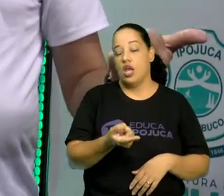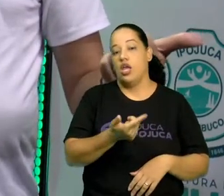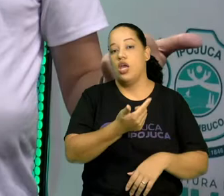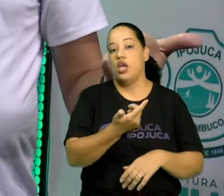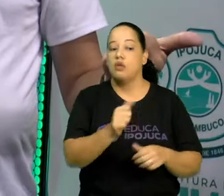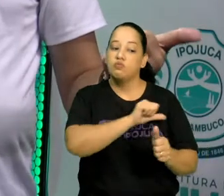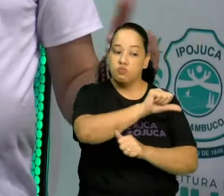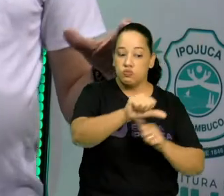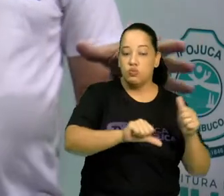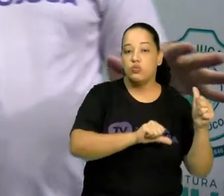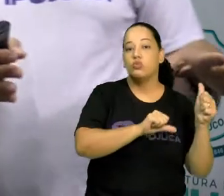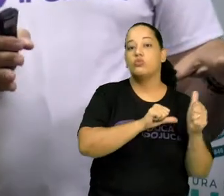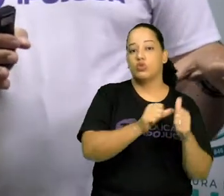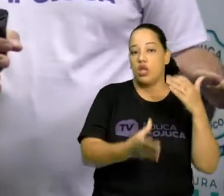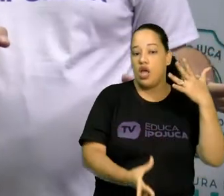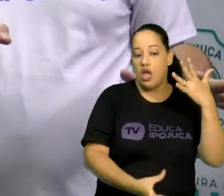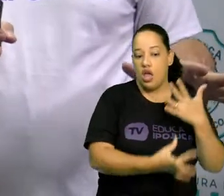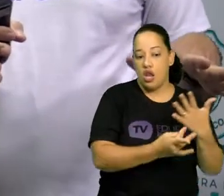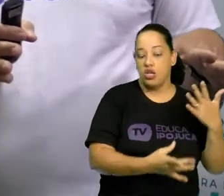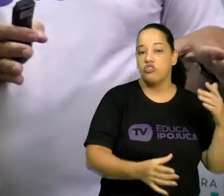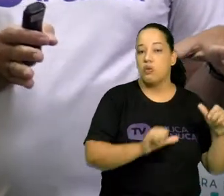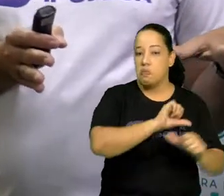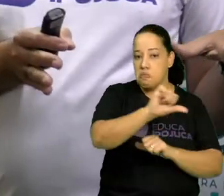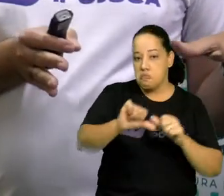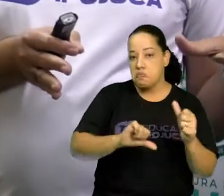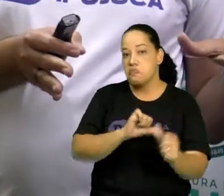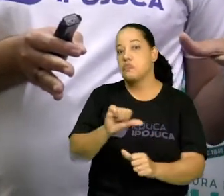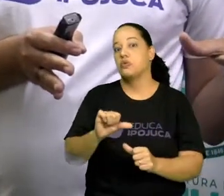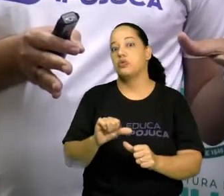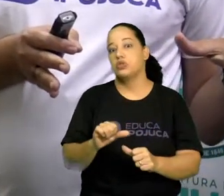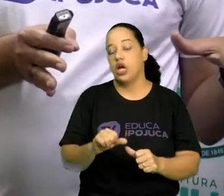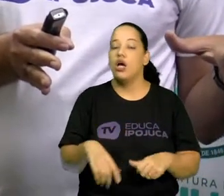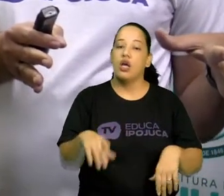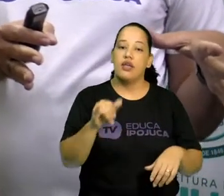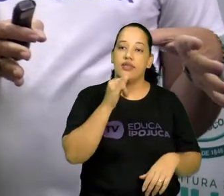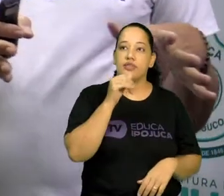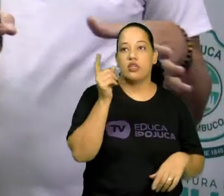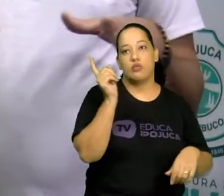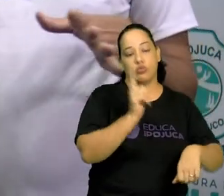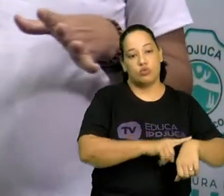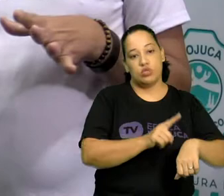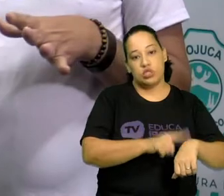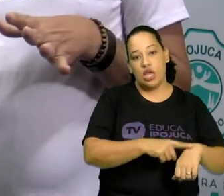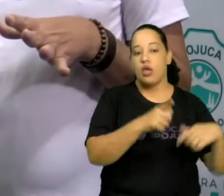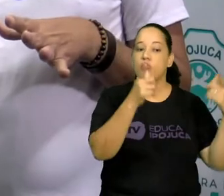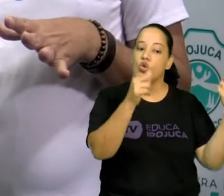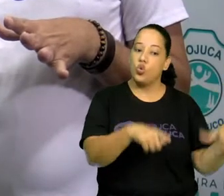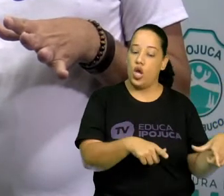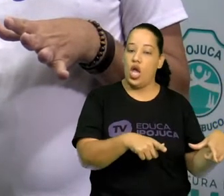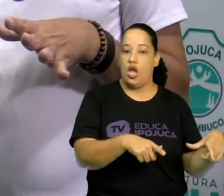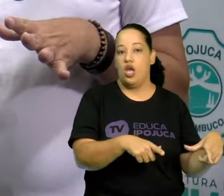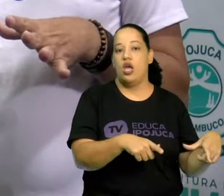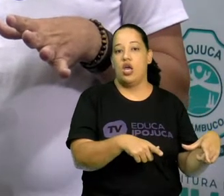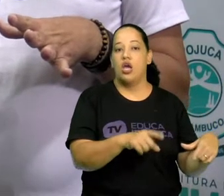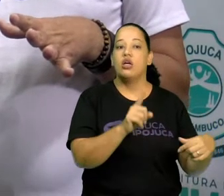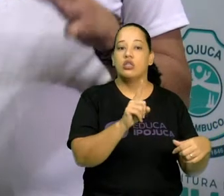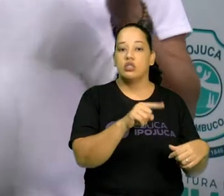realista tem da unidade de tempo e lugar, por exemplo.